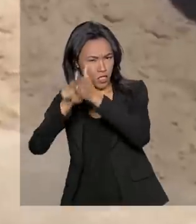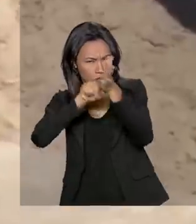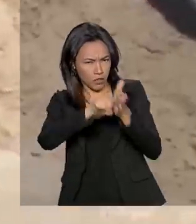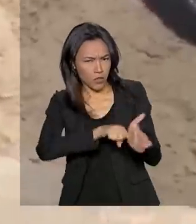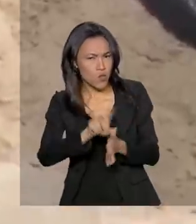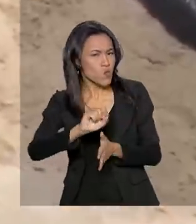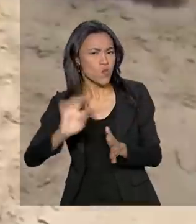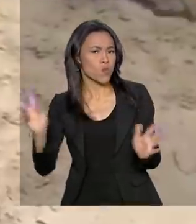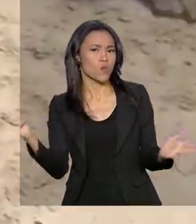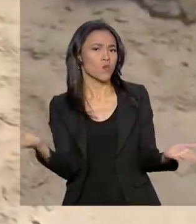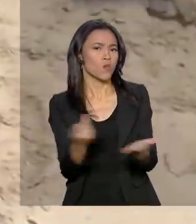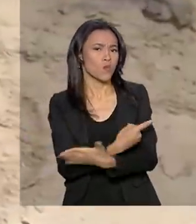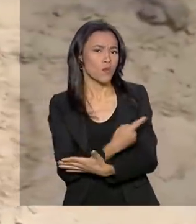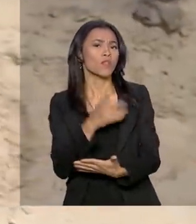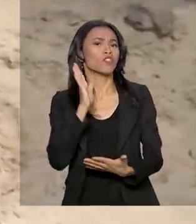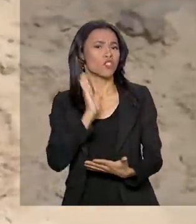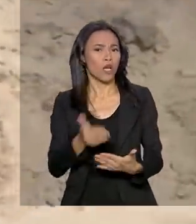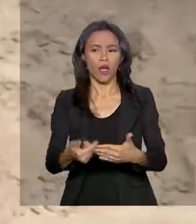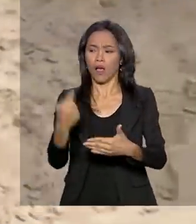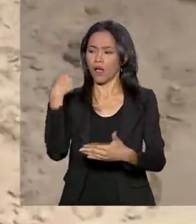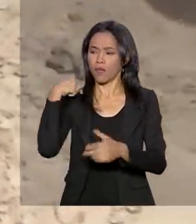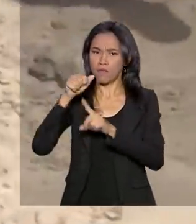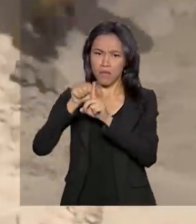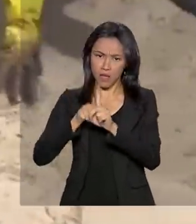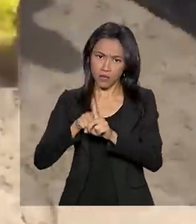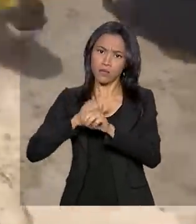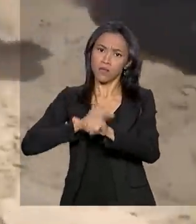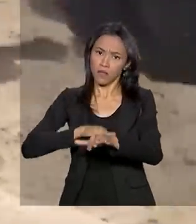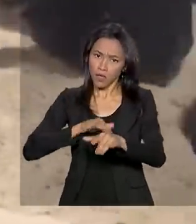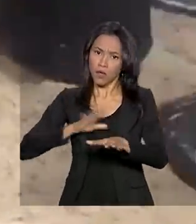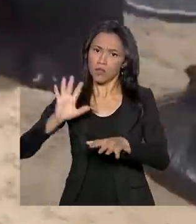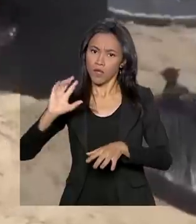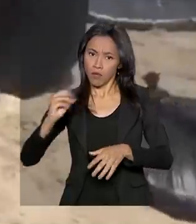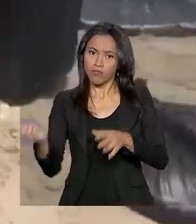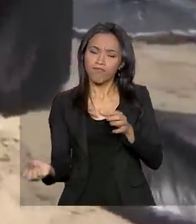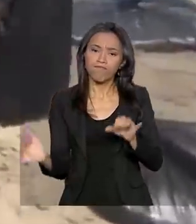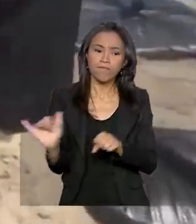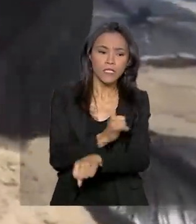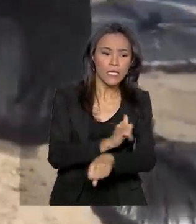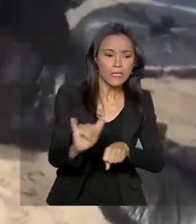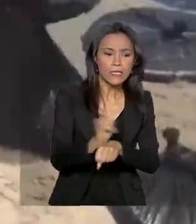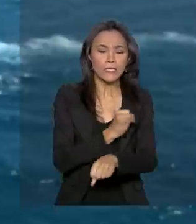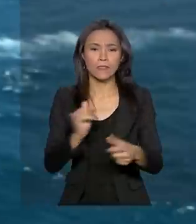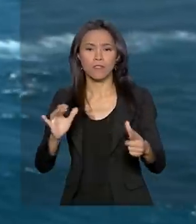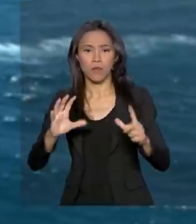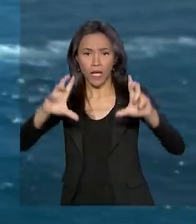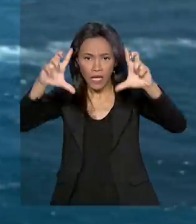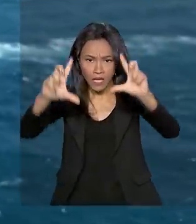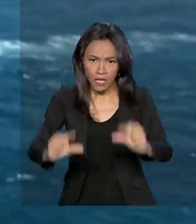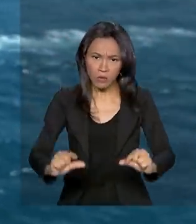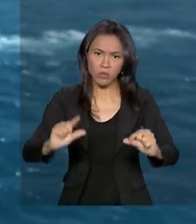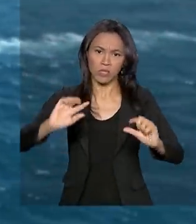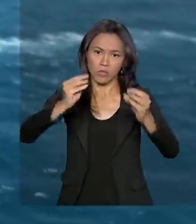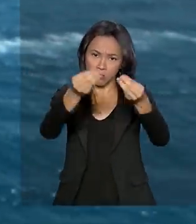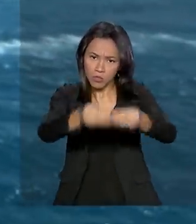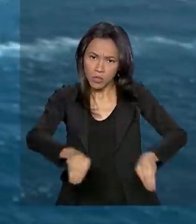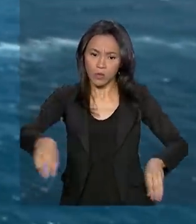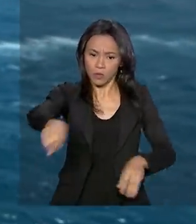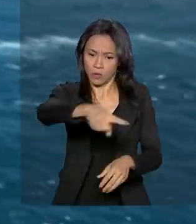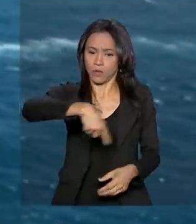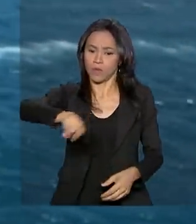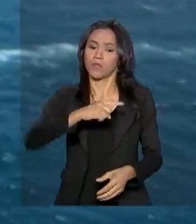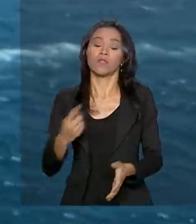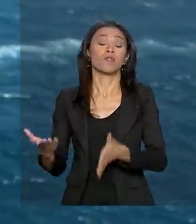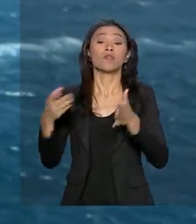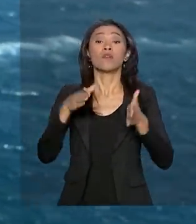início de setembro, vem tomando as medidas necessárias para reduzir os danos. Além da Marinha, do Ibama e